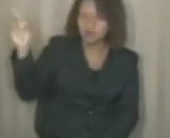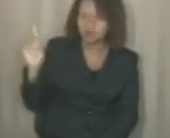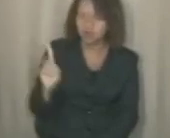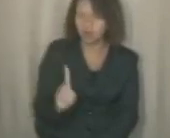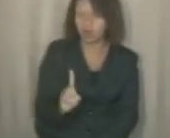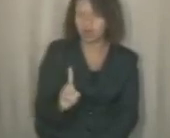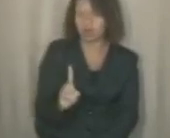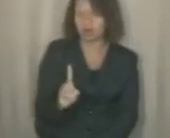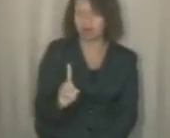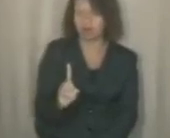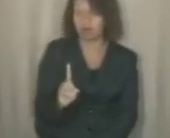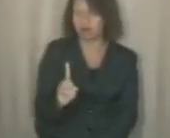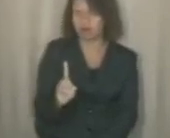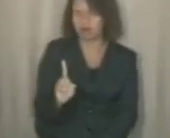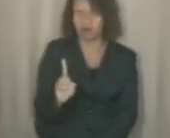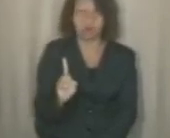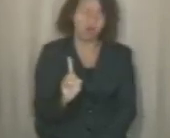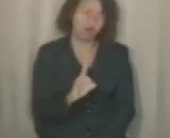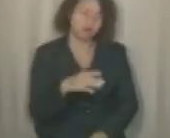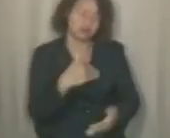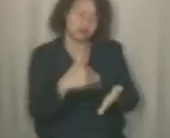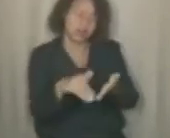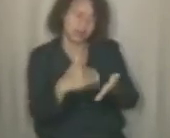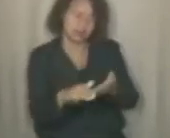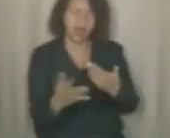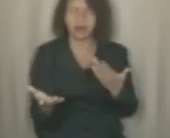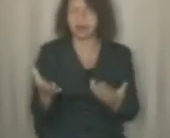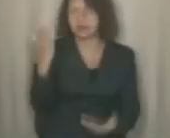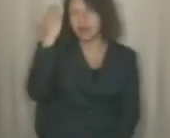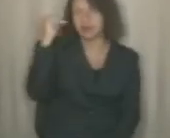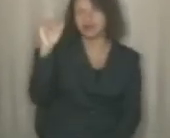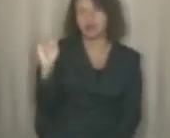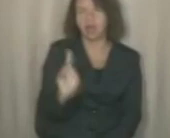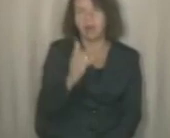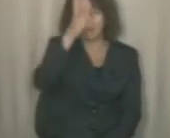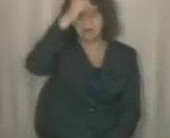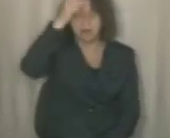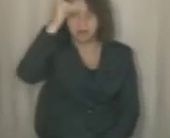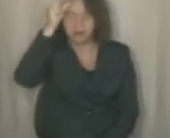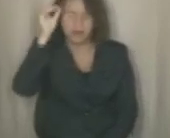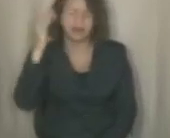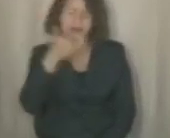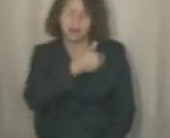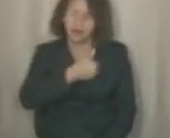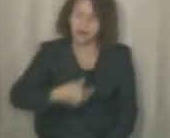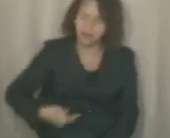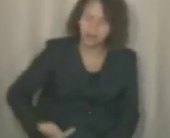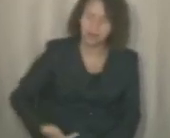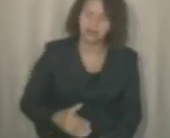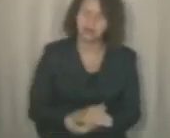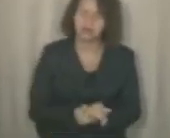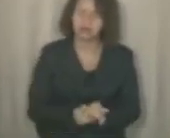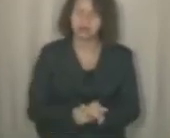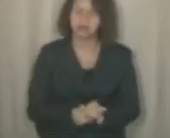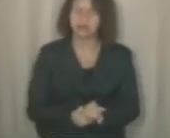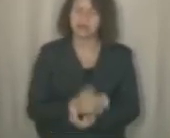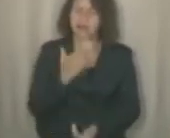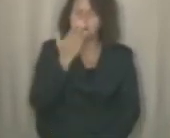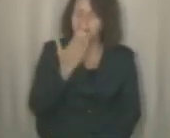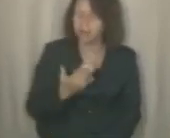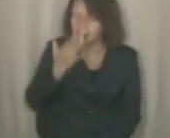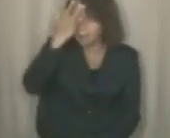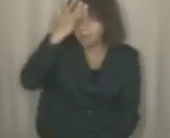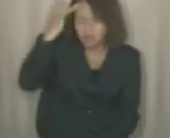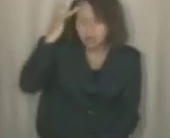em um secretário, em um prefeito, em um governante. São pedidos de